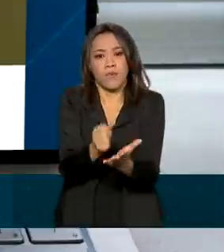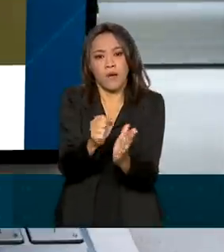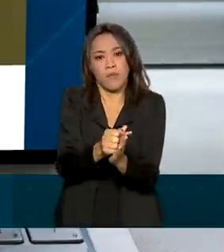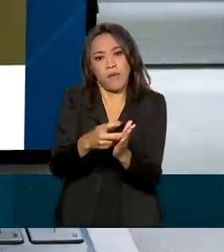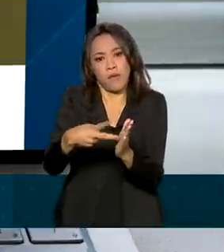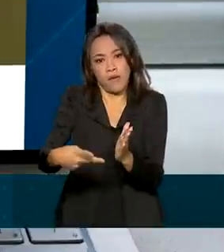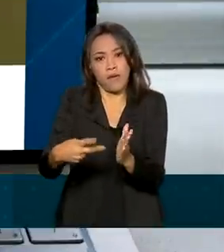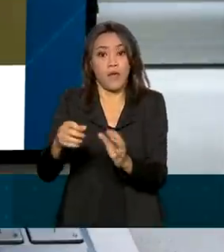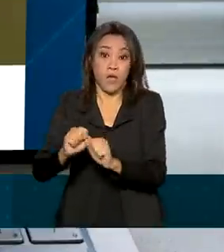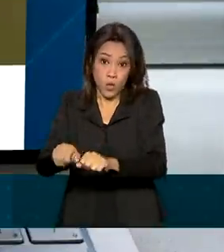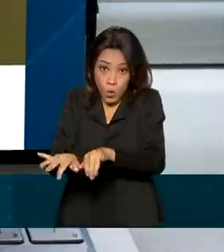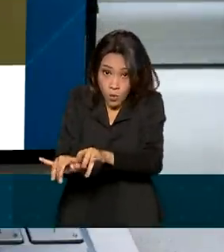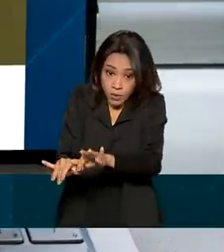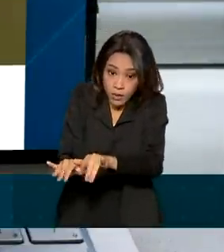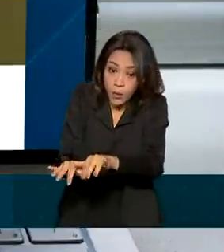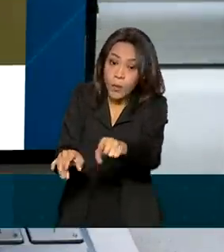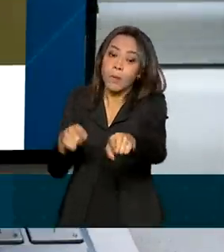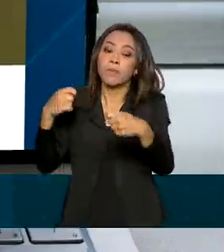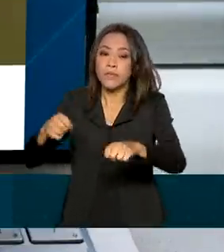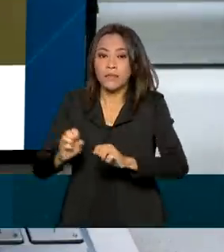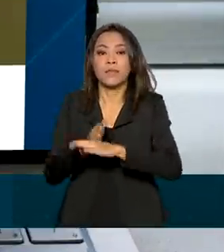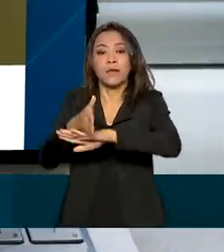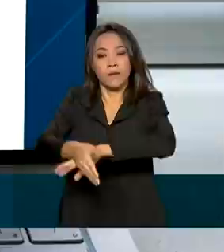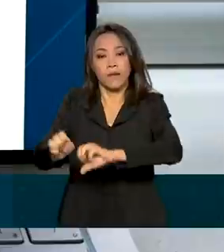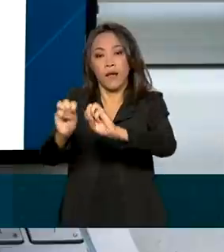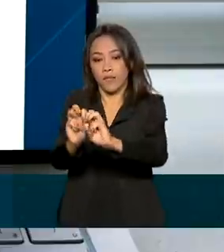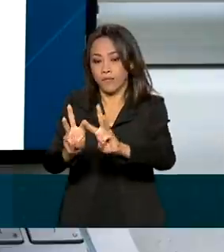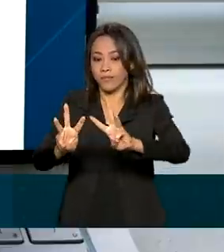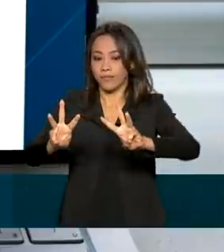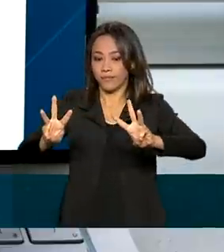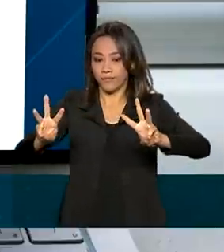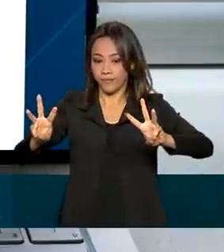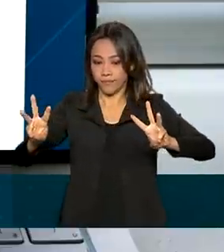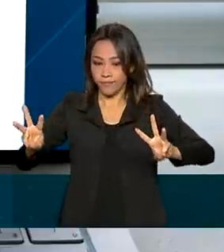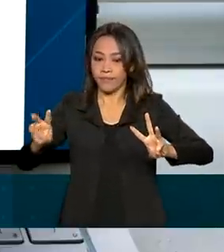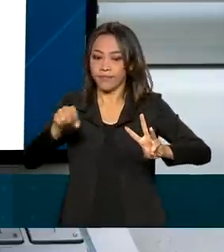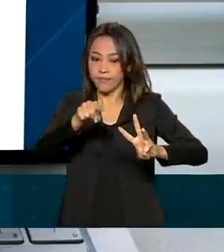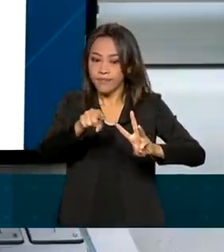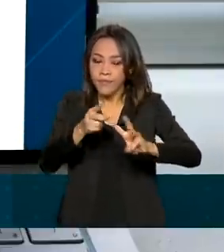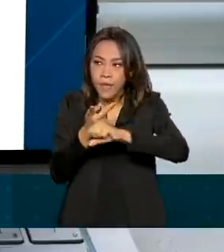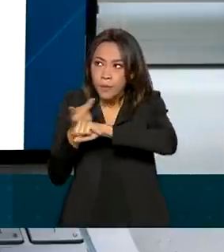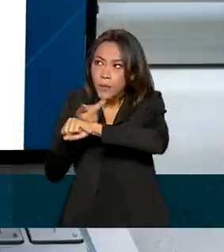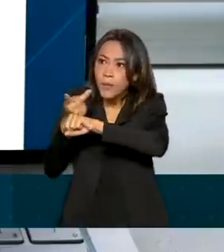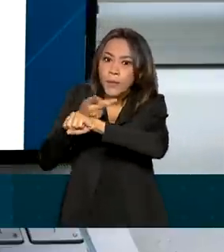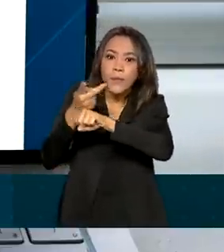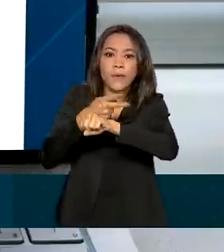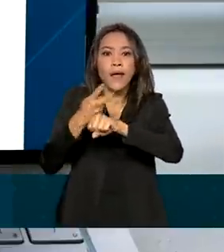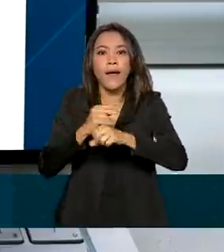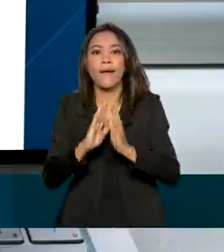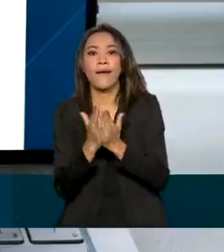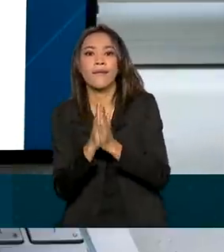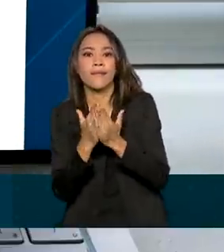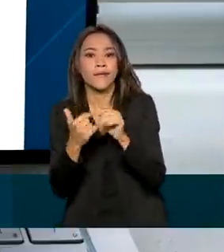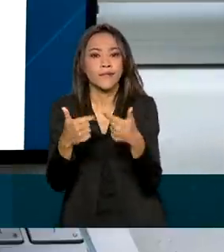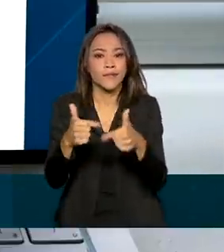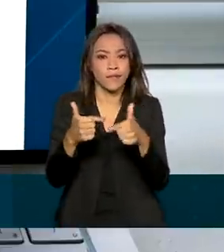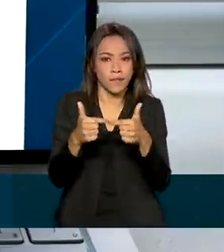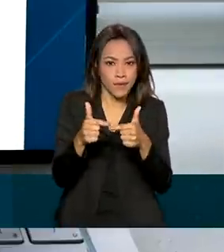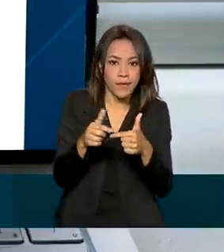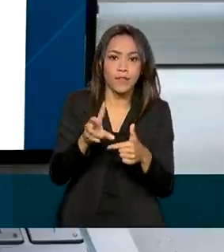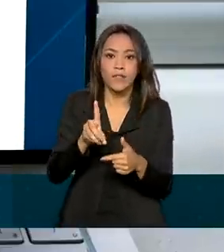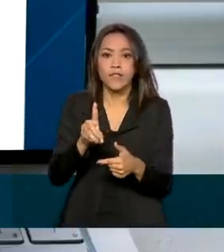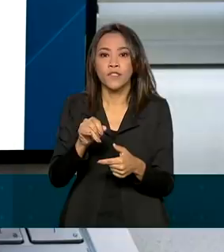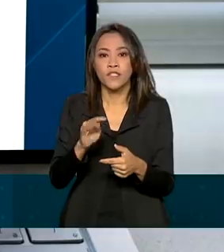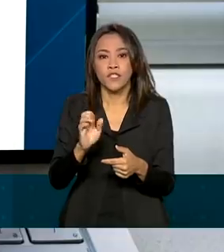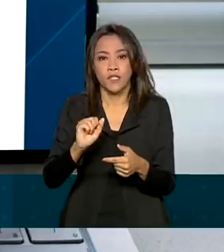computador, é preciso acessar o portal gov.br, buscar por carteira de trabalho digital e fazer a